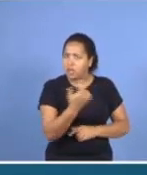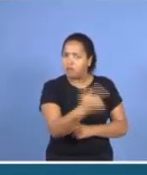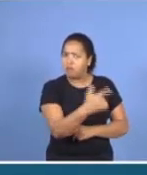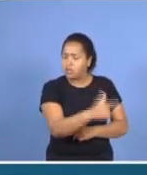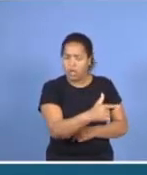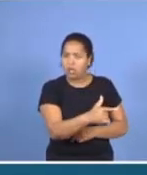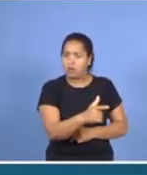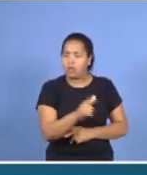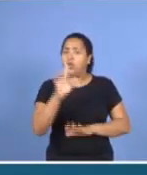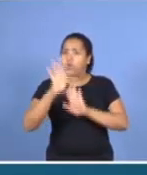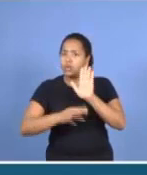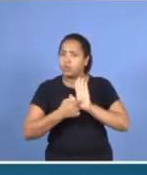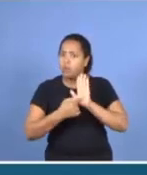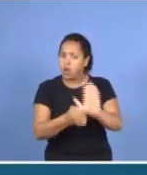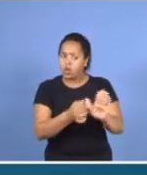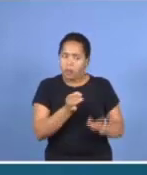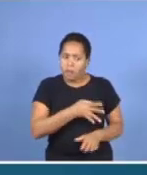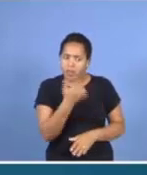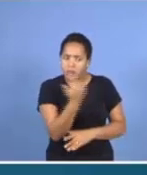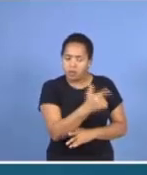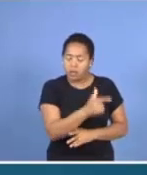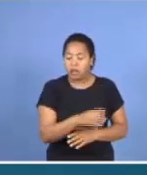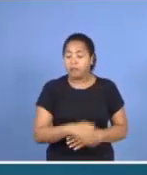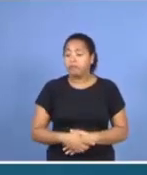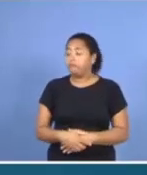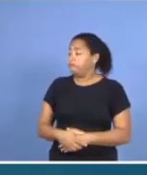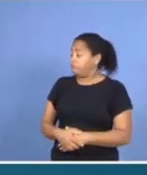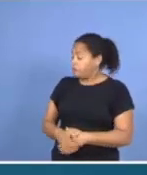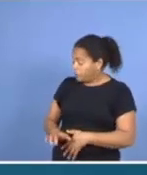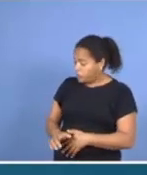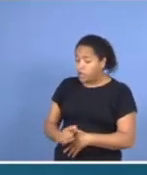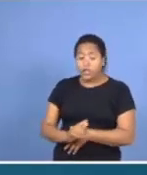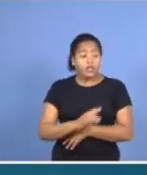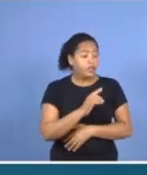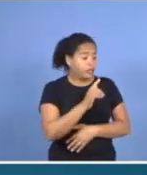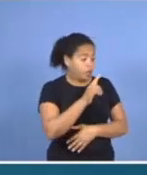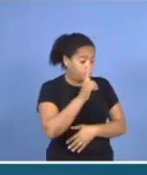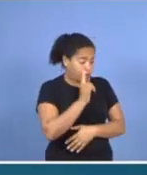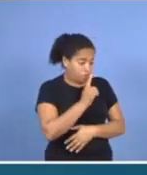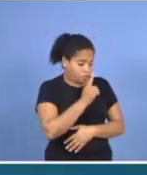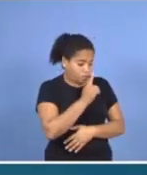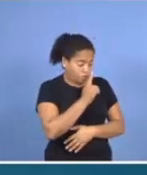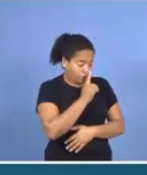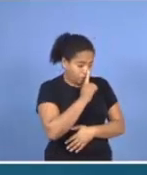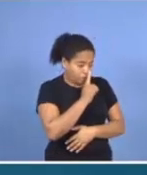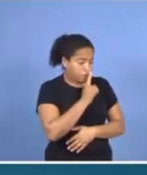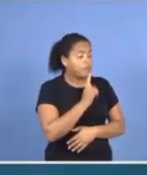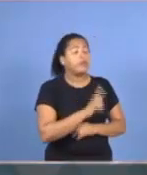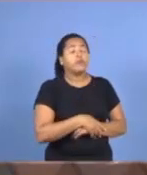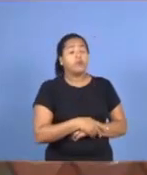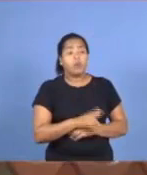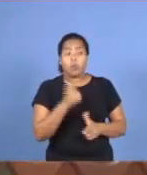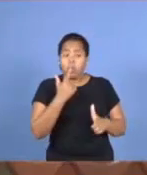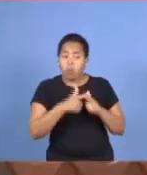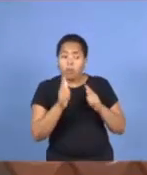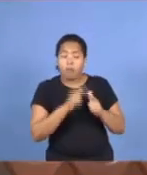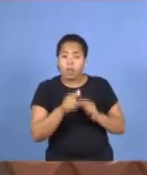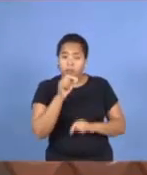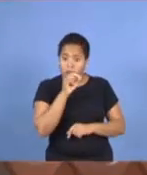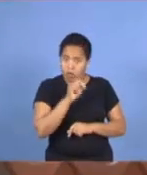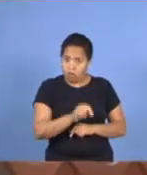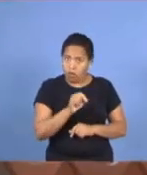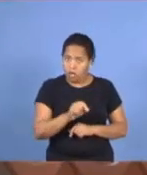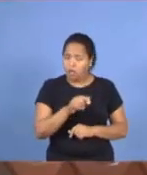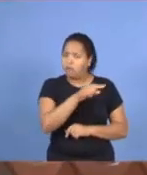os temais. Gilson, você veja só, outra coisa irmãos, é o seguinte, o grande problema, aqui